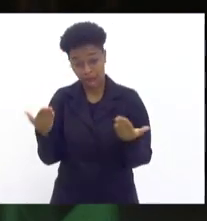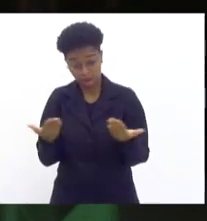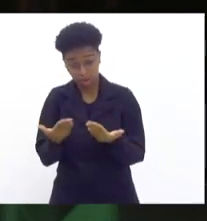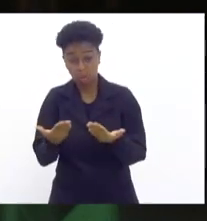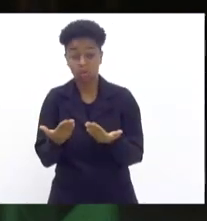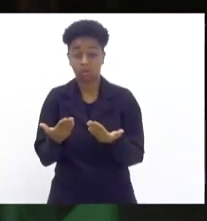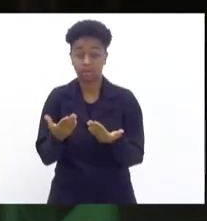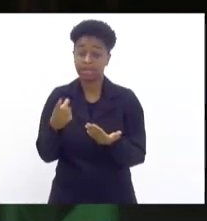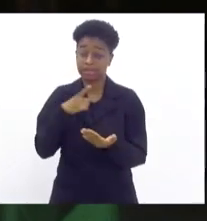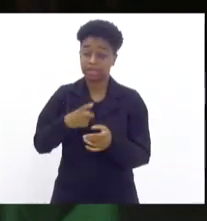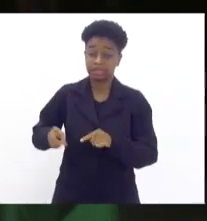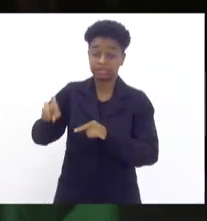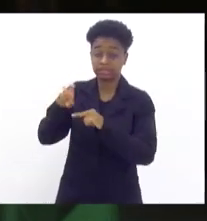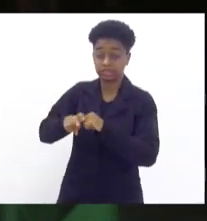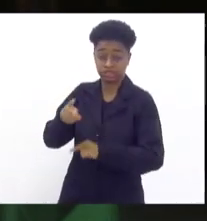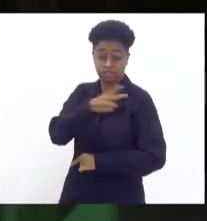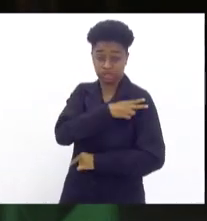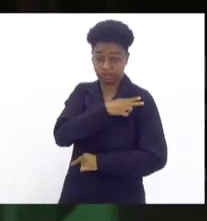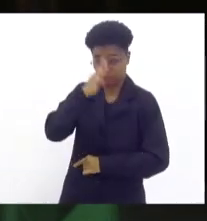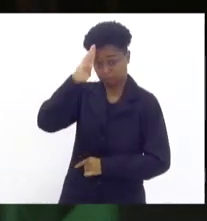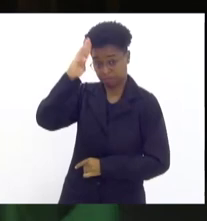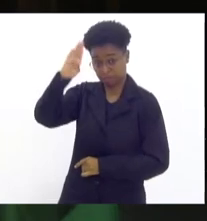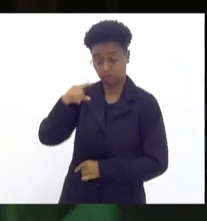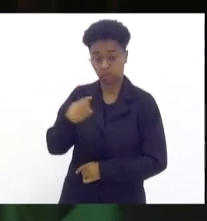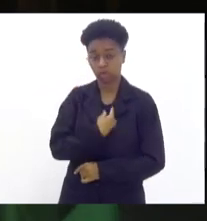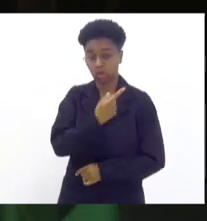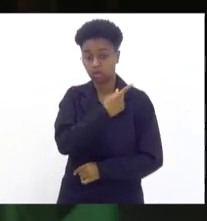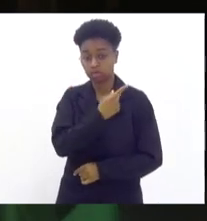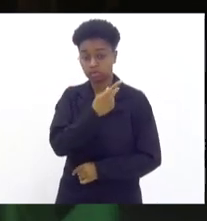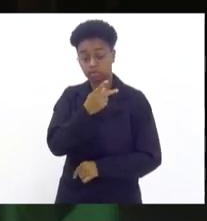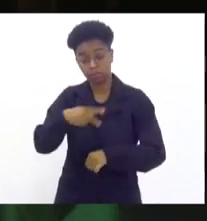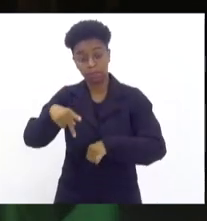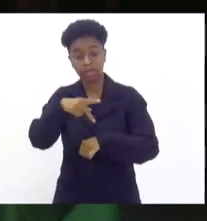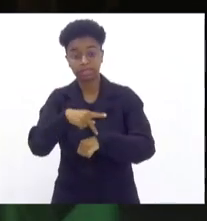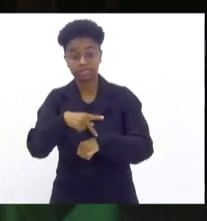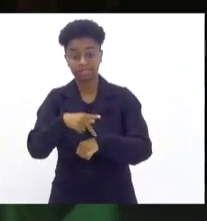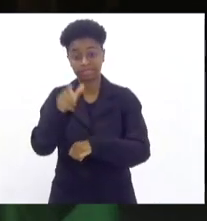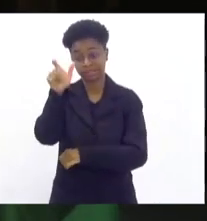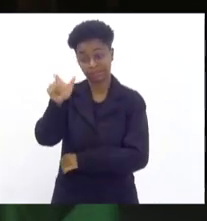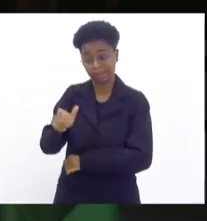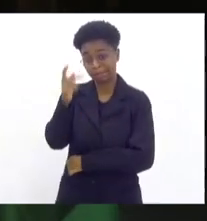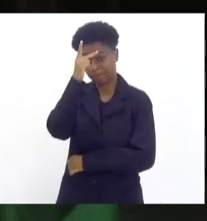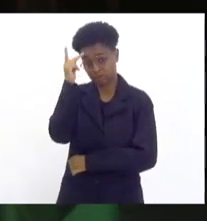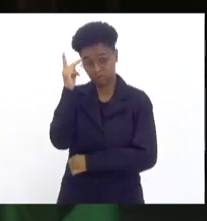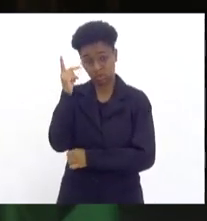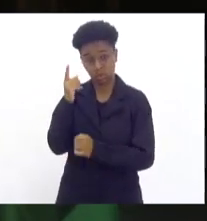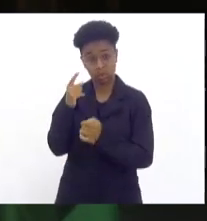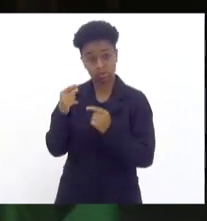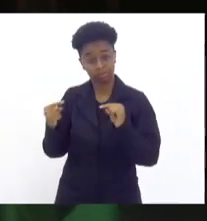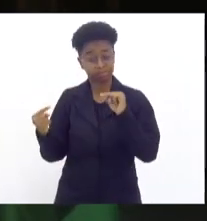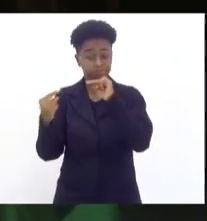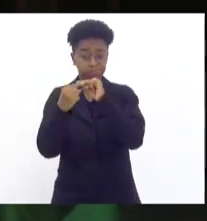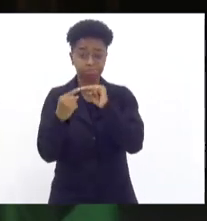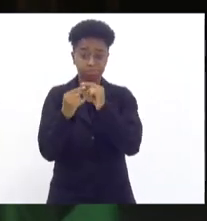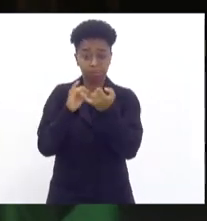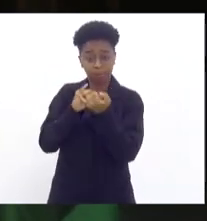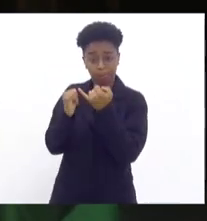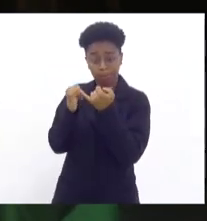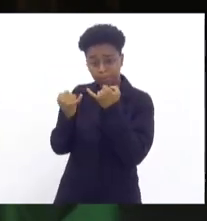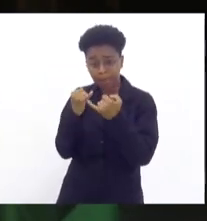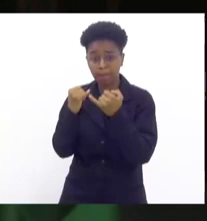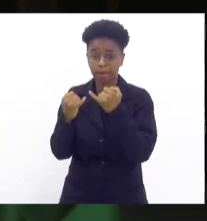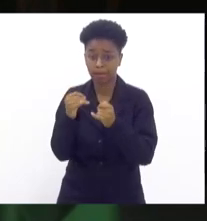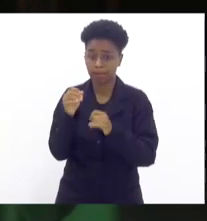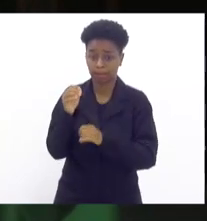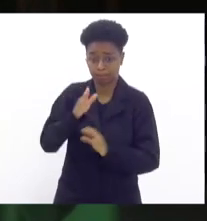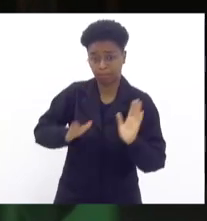sentado na cadeira de chefe maior do nosso país, uma pessoa que confraterniza com bandidos. Foi citada aqui uma emissora